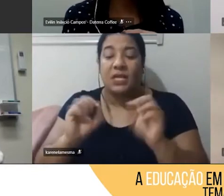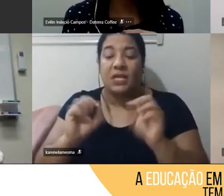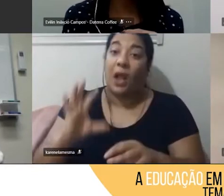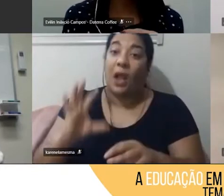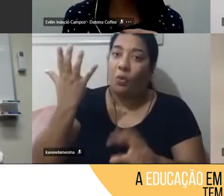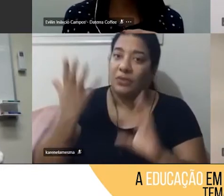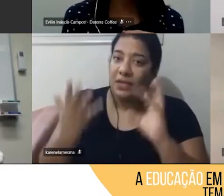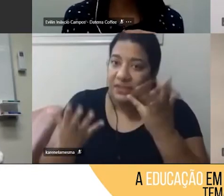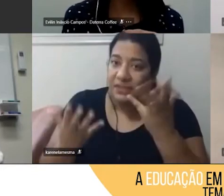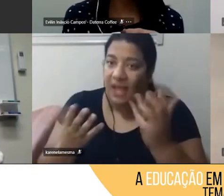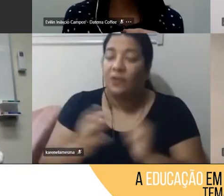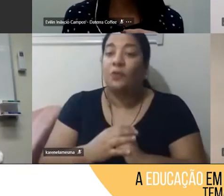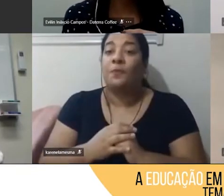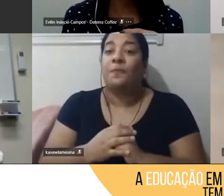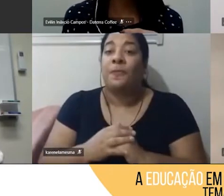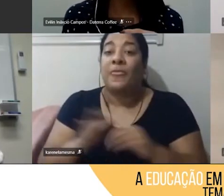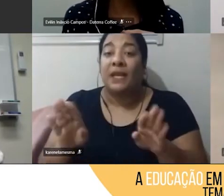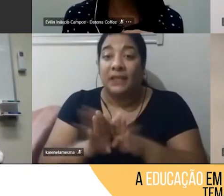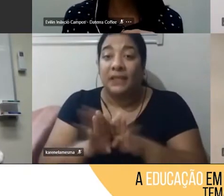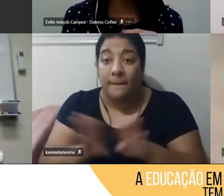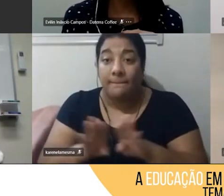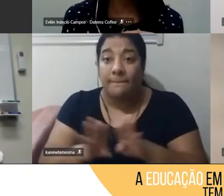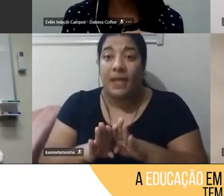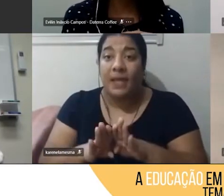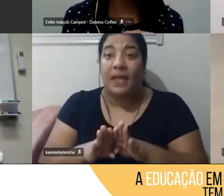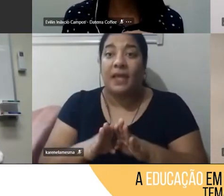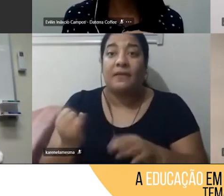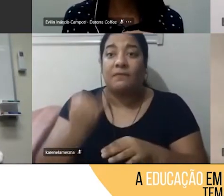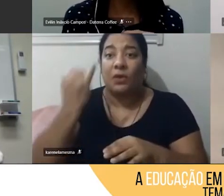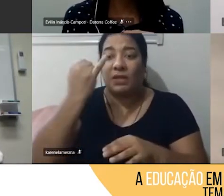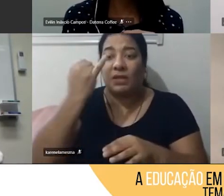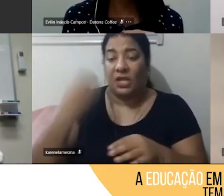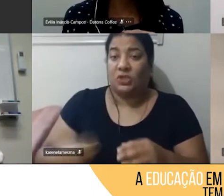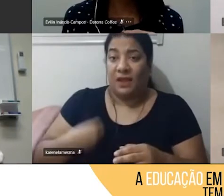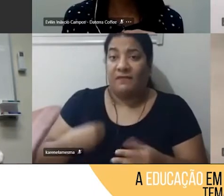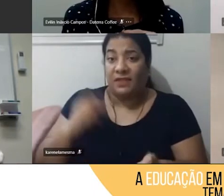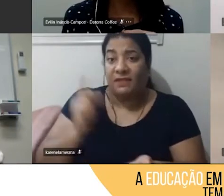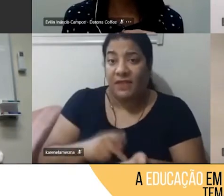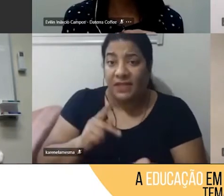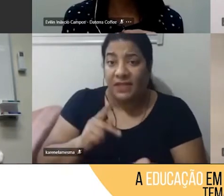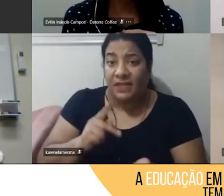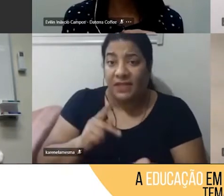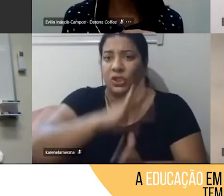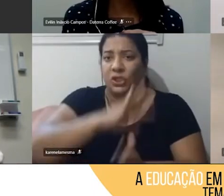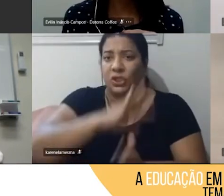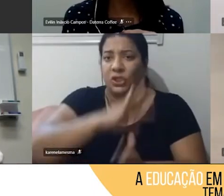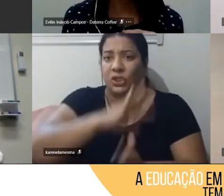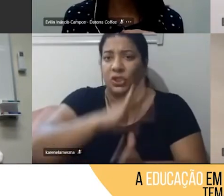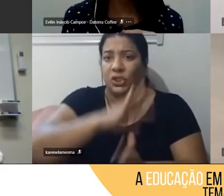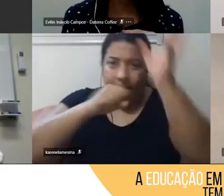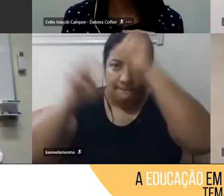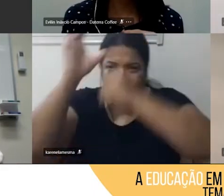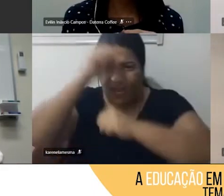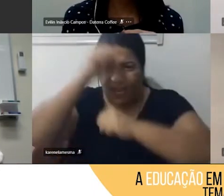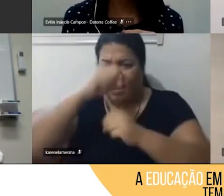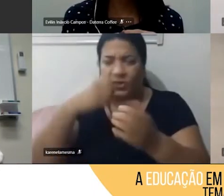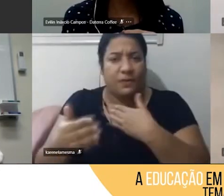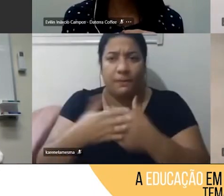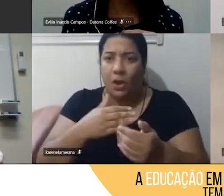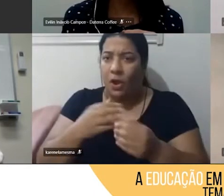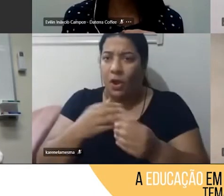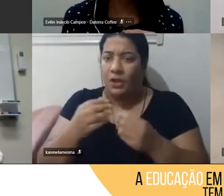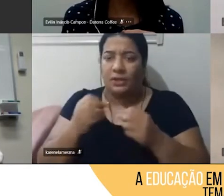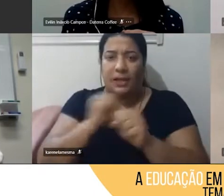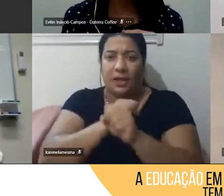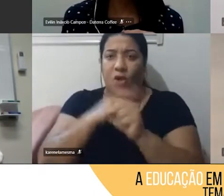como isso traz a significância também pra vida prática, então como eles colocam isso em prática, mesmo no meio da pandemia, então